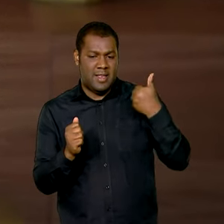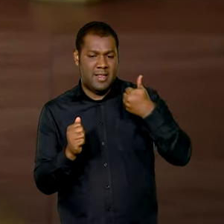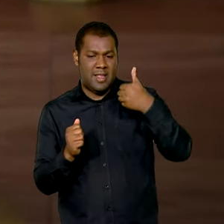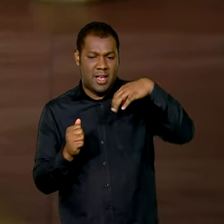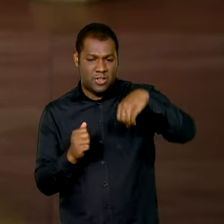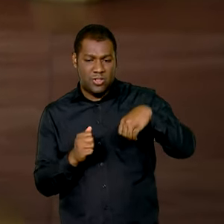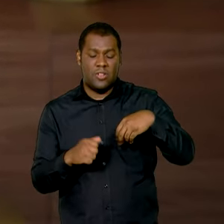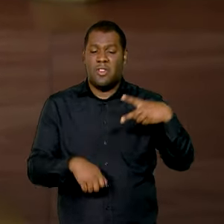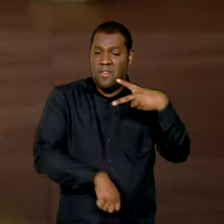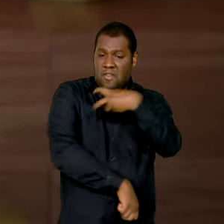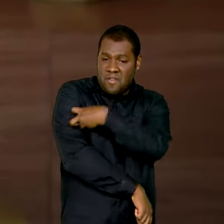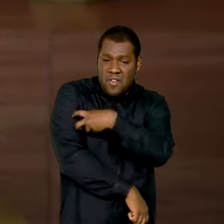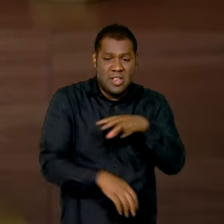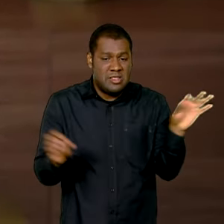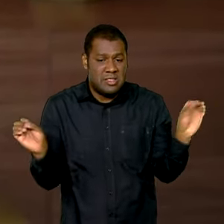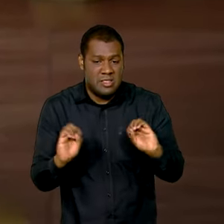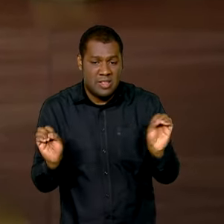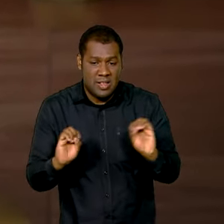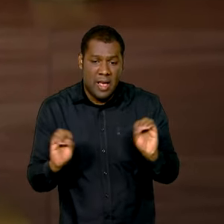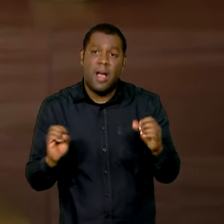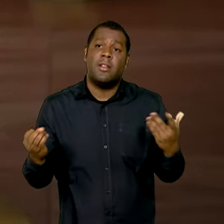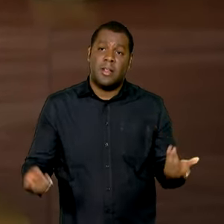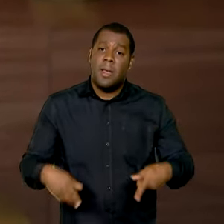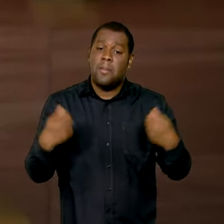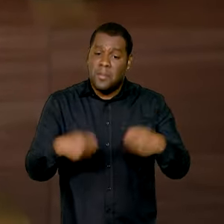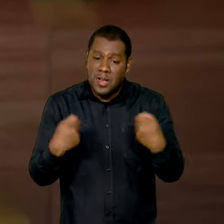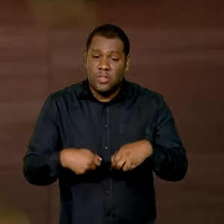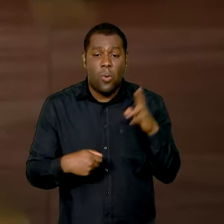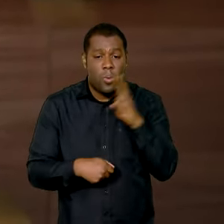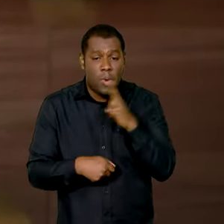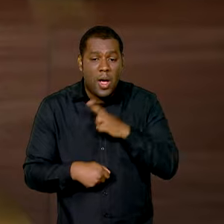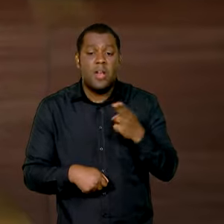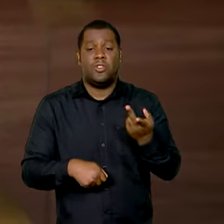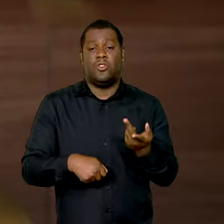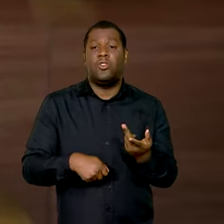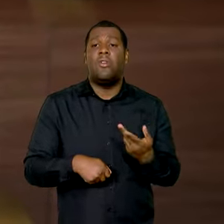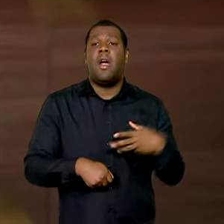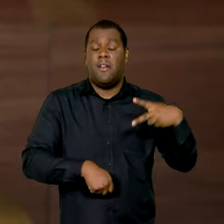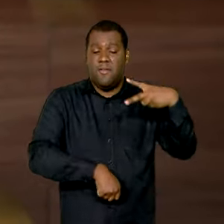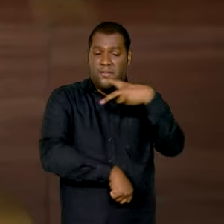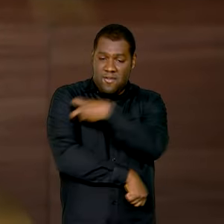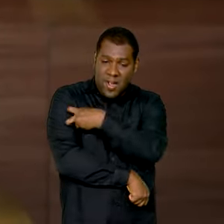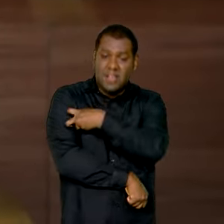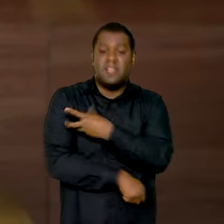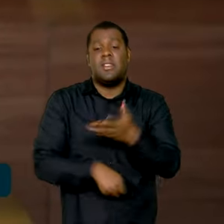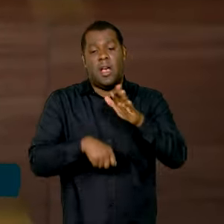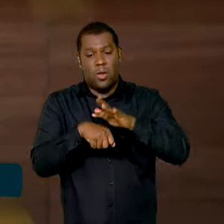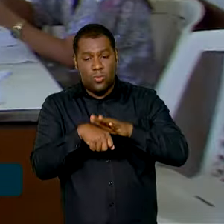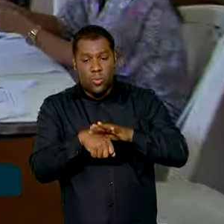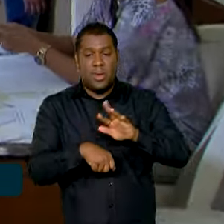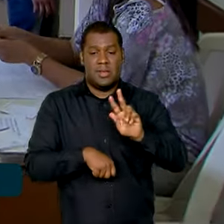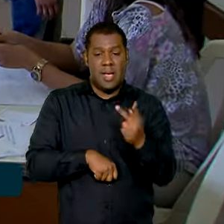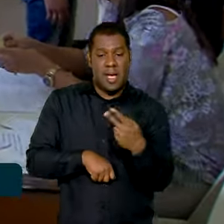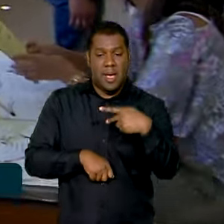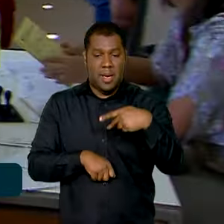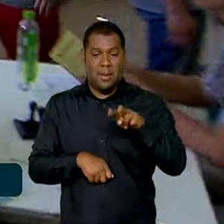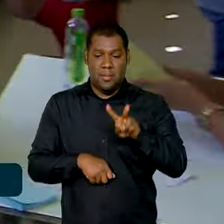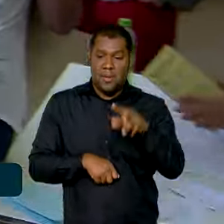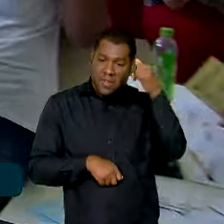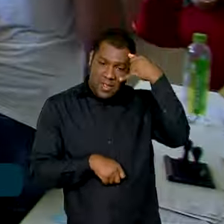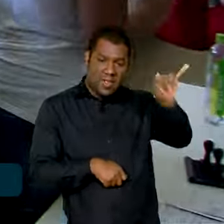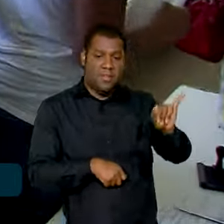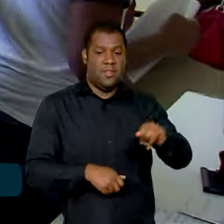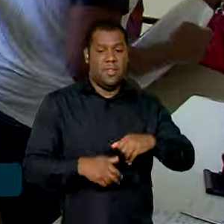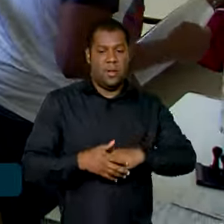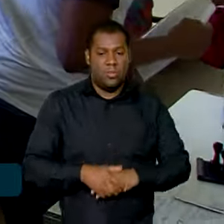dose de vacina contra o HPV para que possam atualizar sua vacinação. Esta